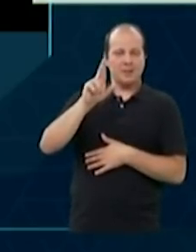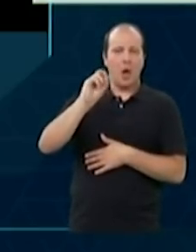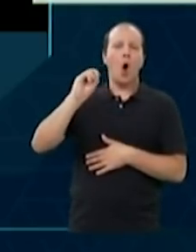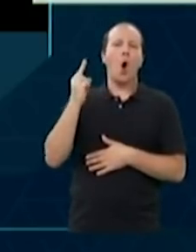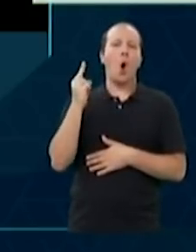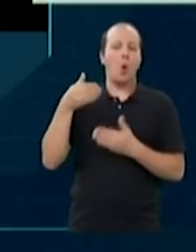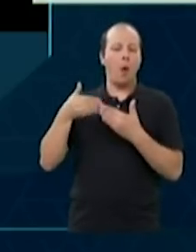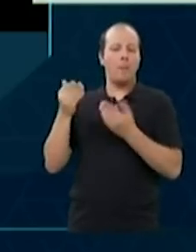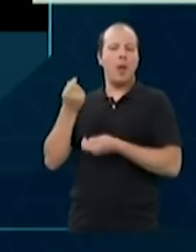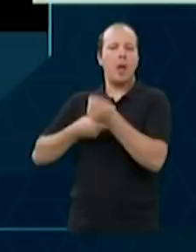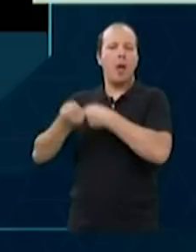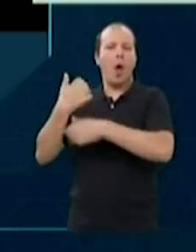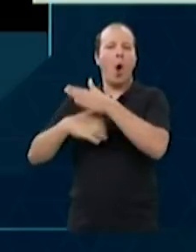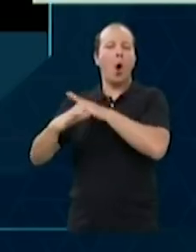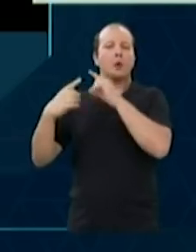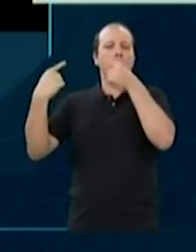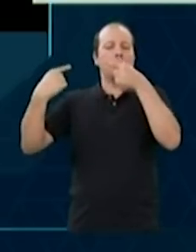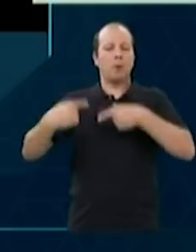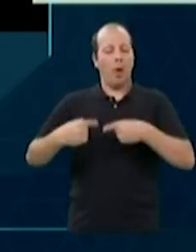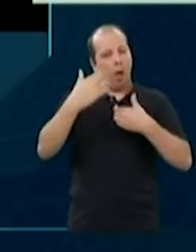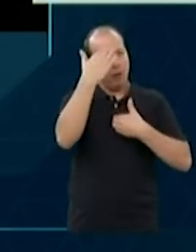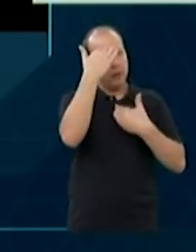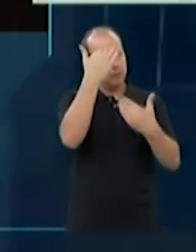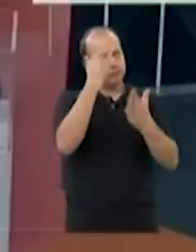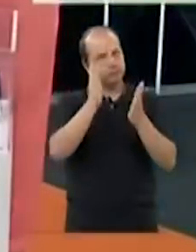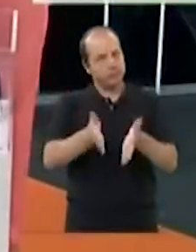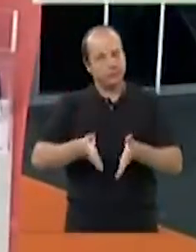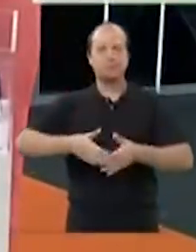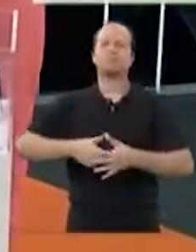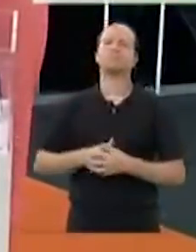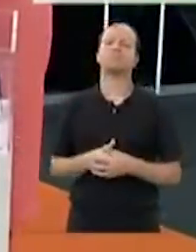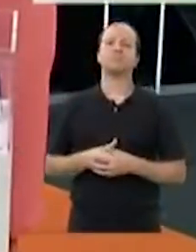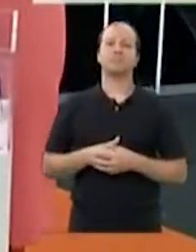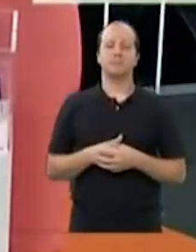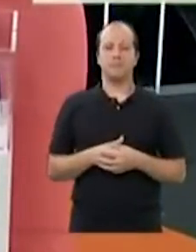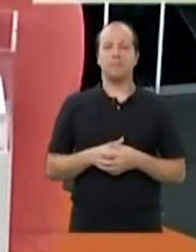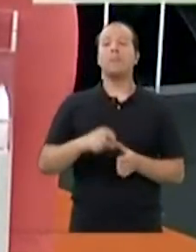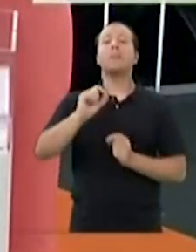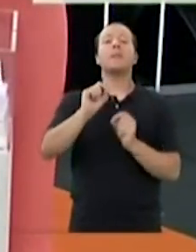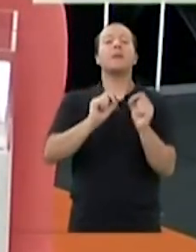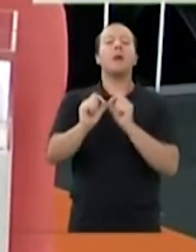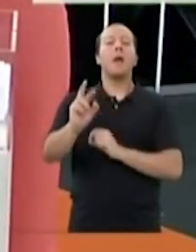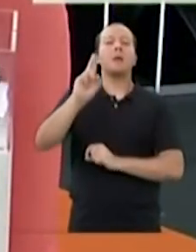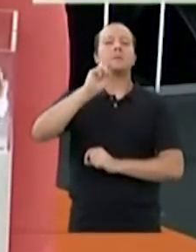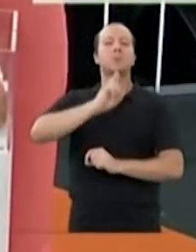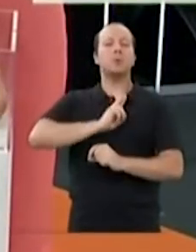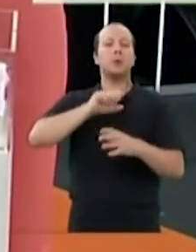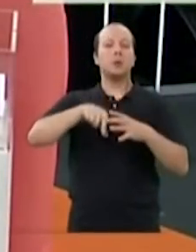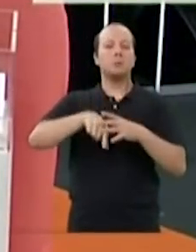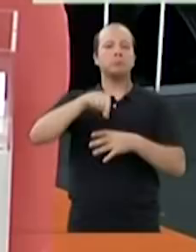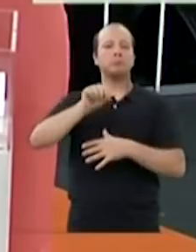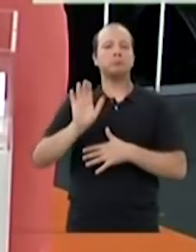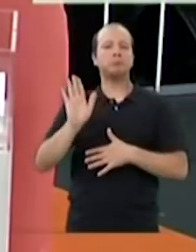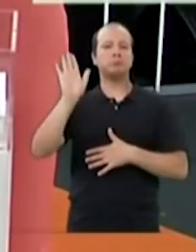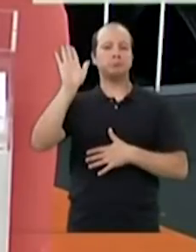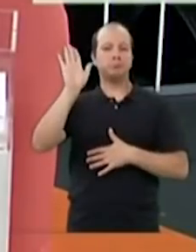concorrência? Desde já agradeço. Quem vai responder a terceira pergunta?